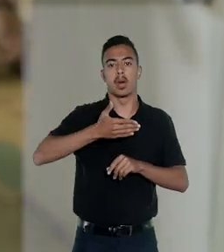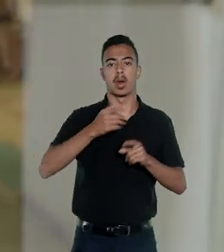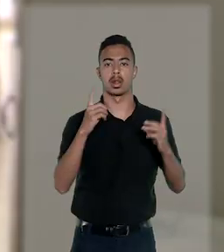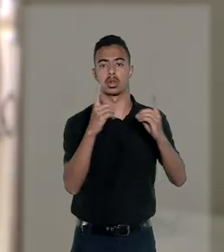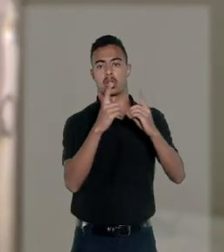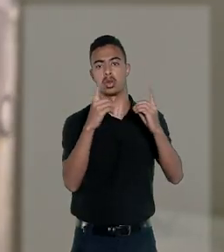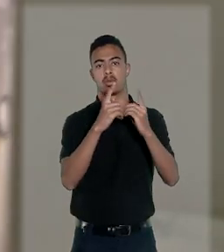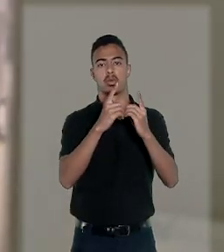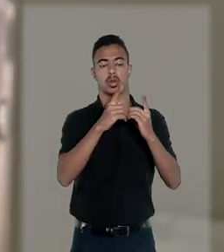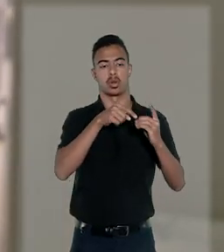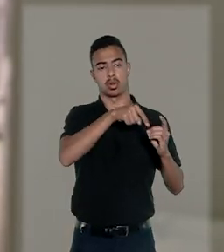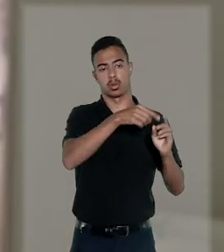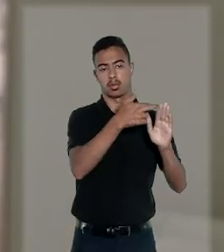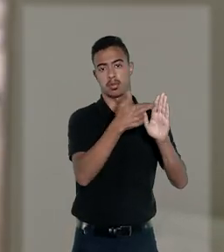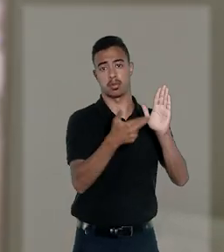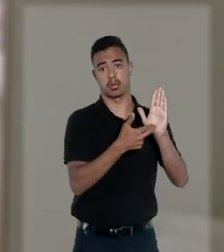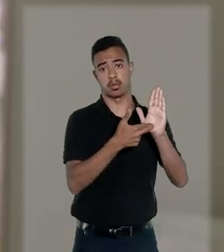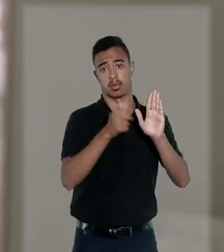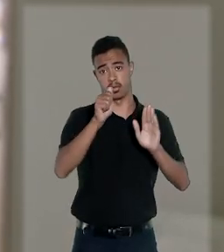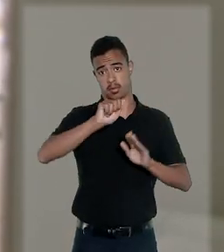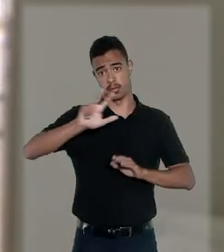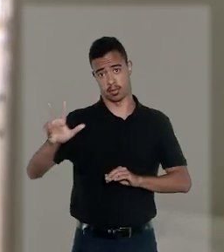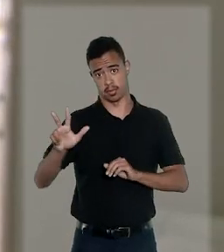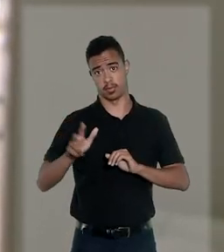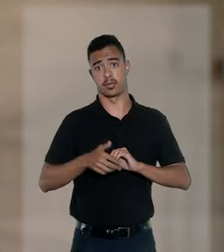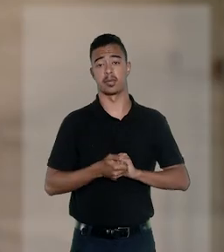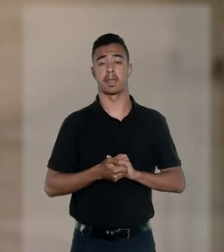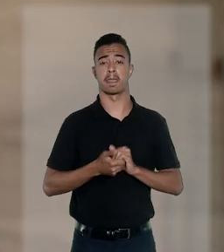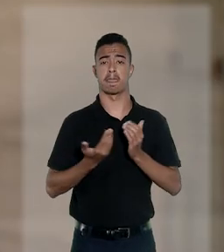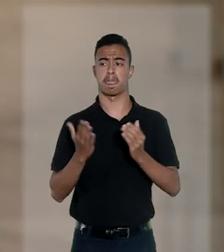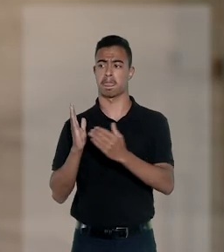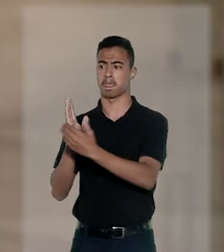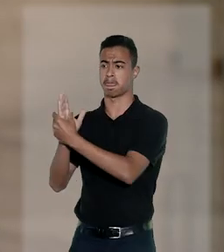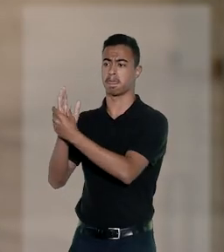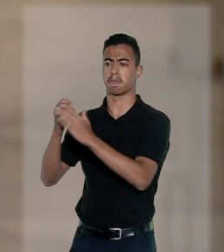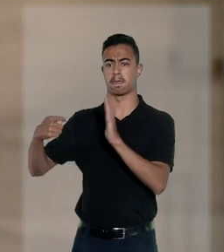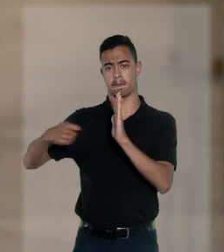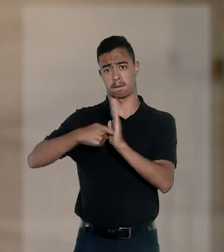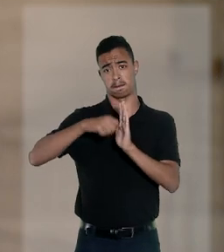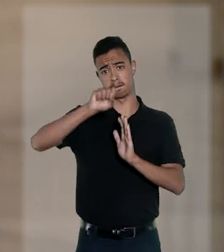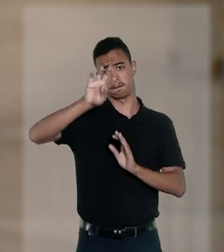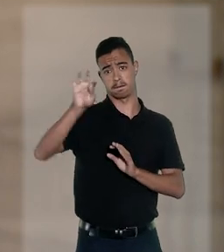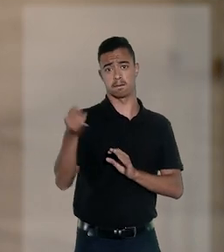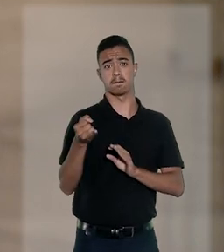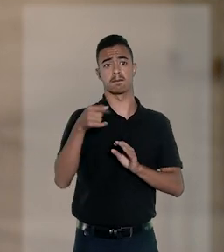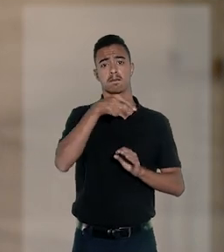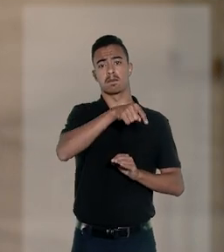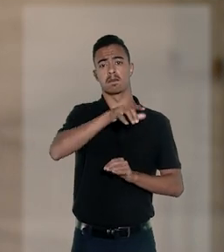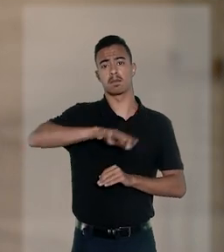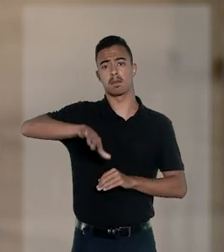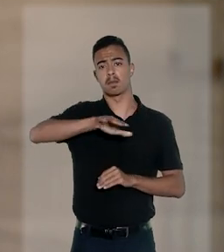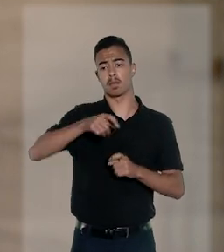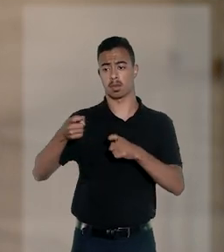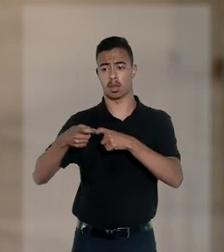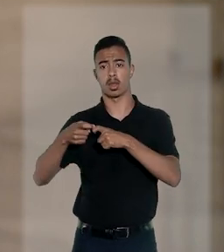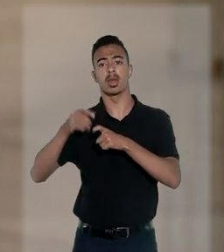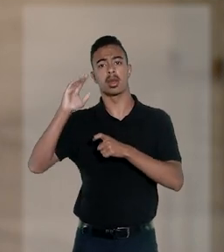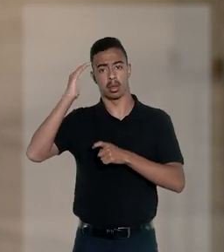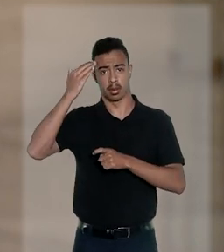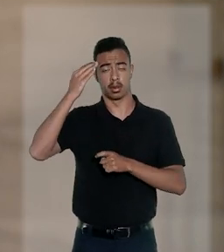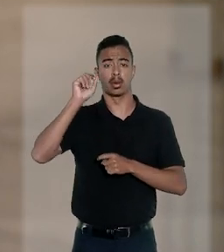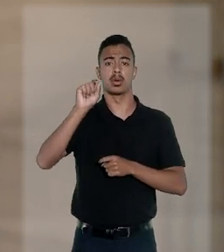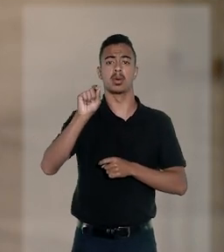comprovado o atendimento às normas exigidas pela agência. Ao impetrar recurso no STJ, a clínica alegou que a estrutura